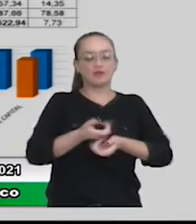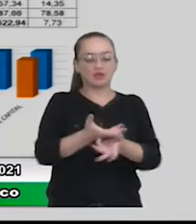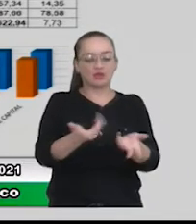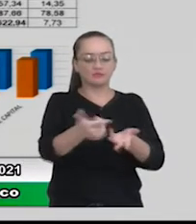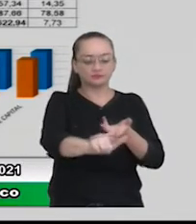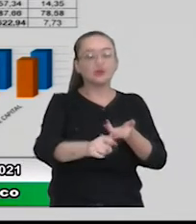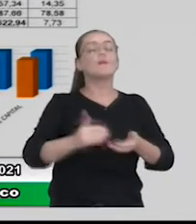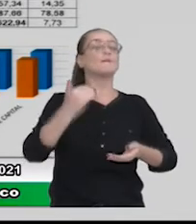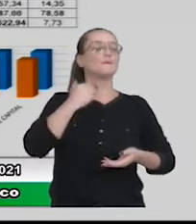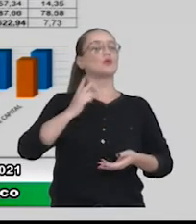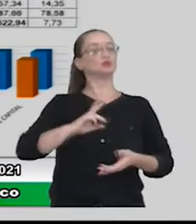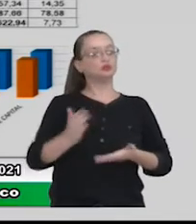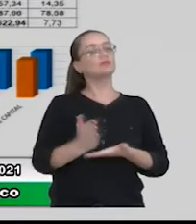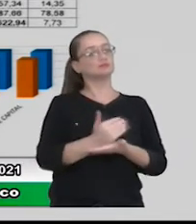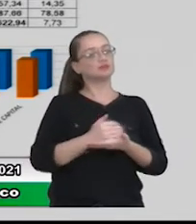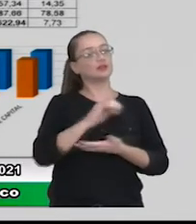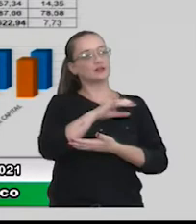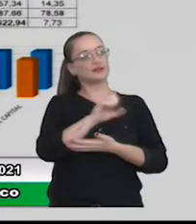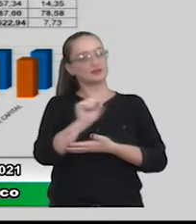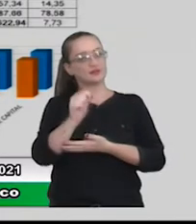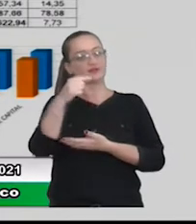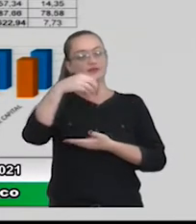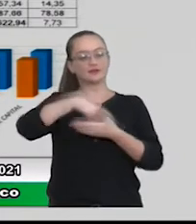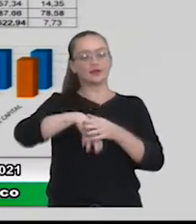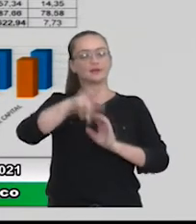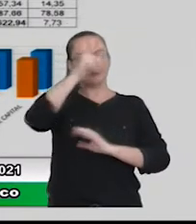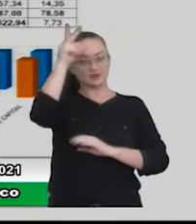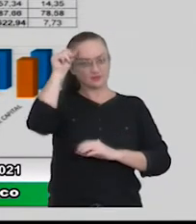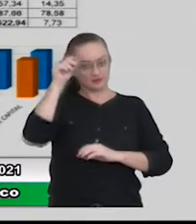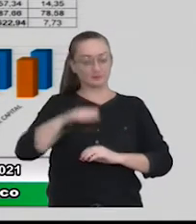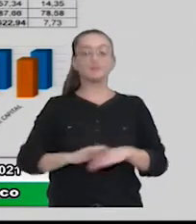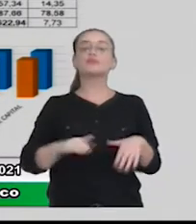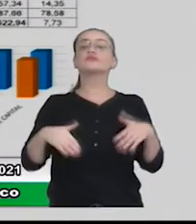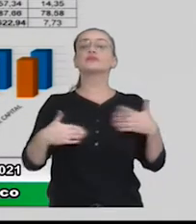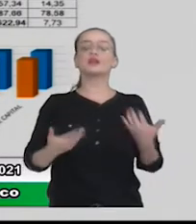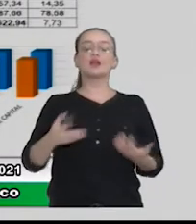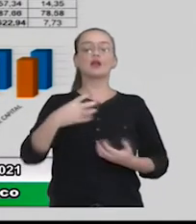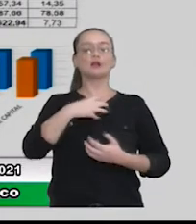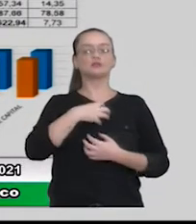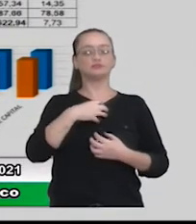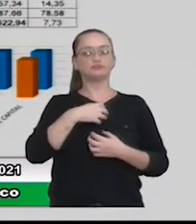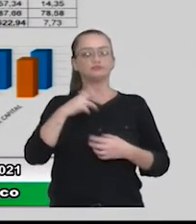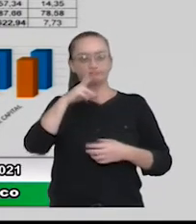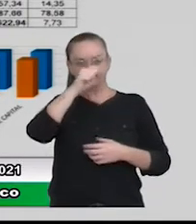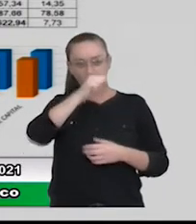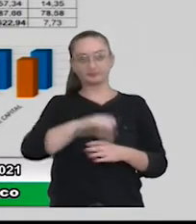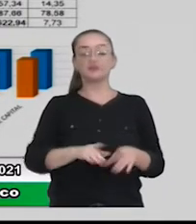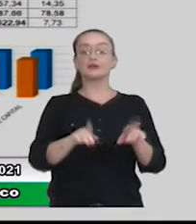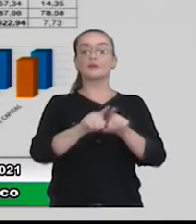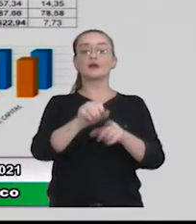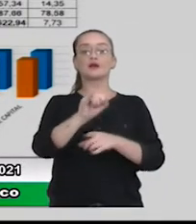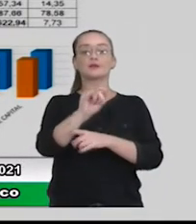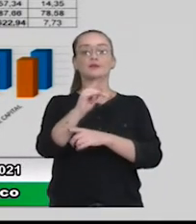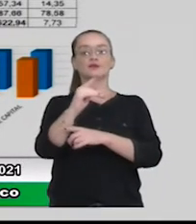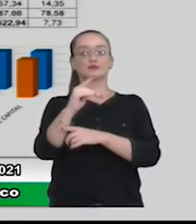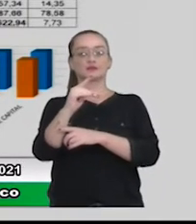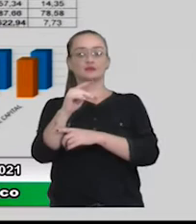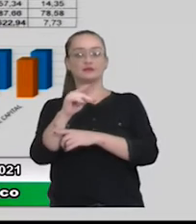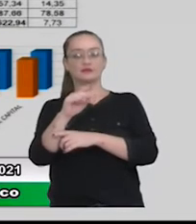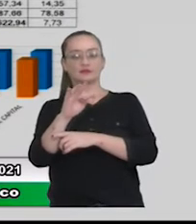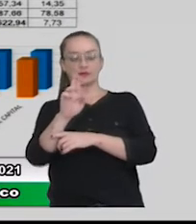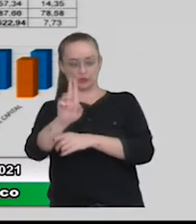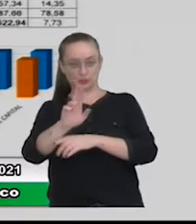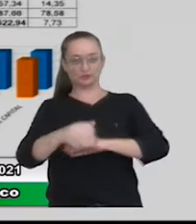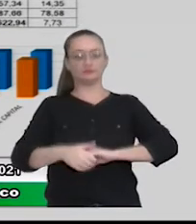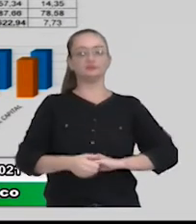os bancos continuam ainda recolhendo o ISS no município. Então, assim, é uma forte arrecadação. O nosso IPTU também. Aí a gente